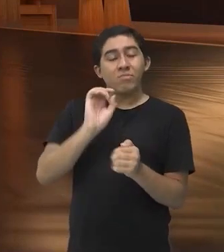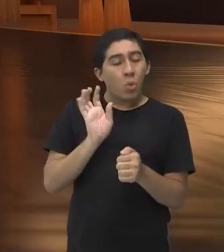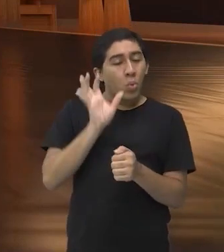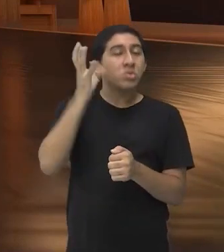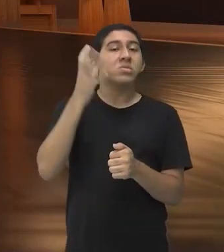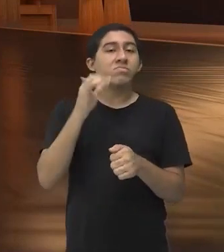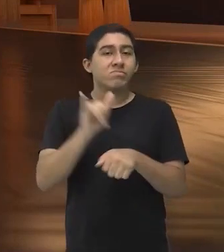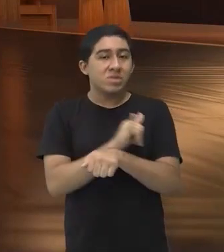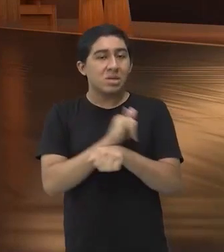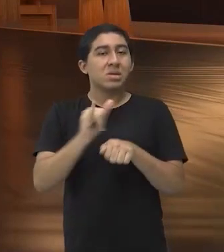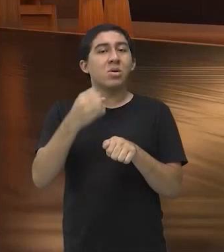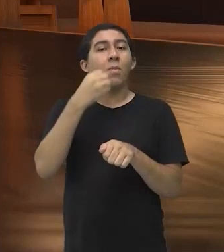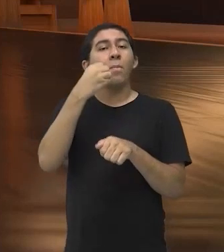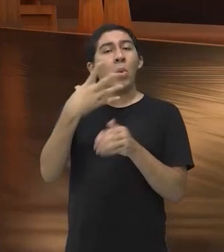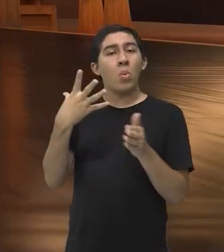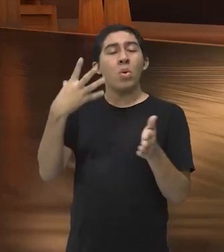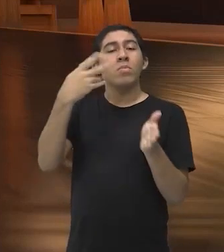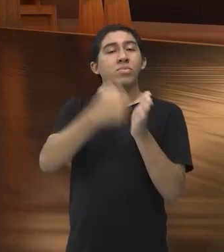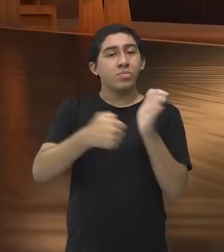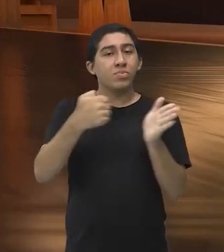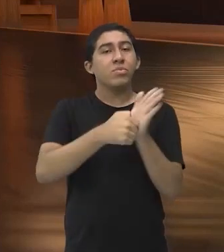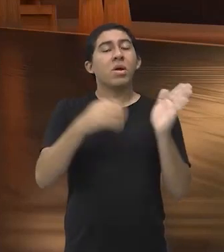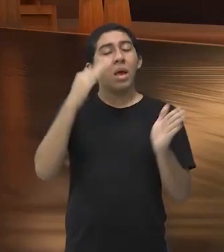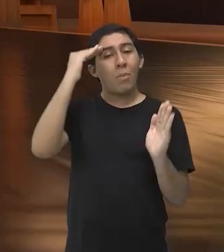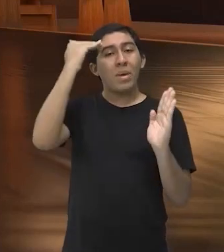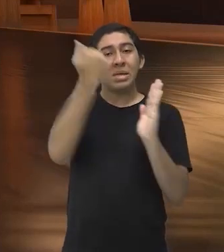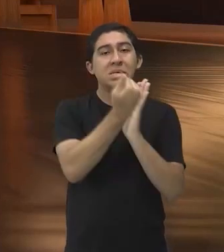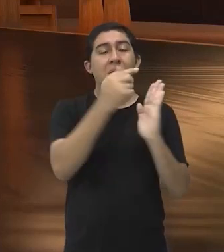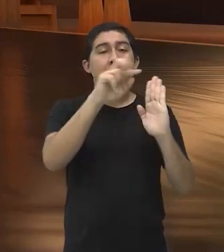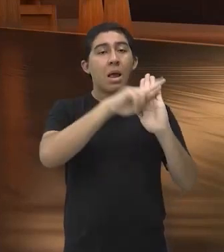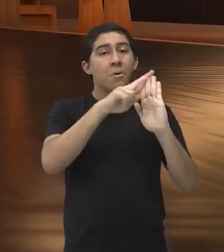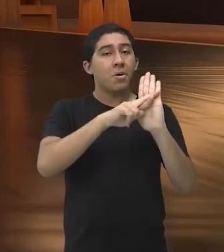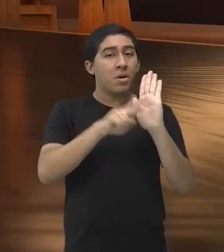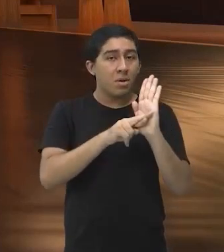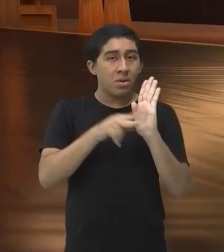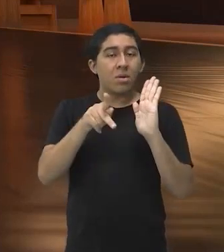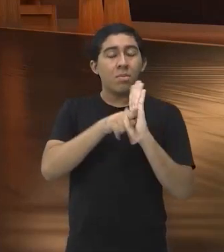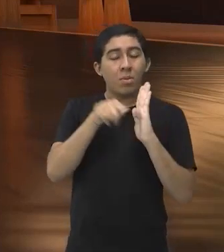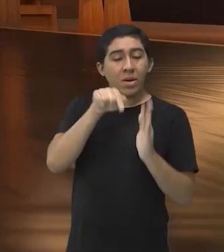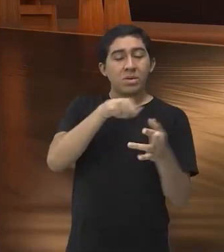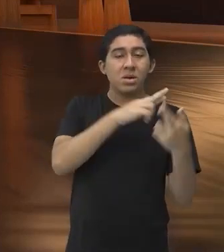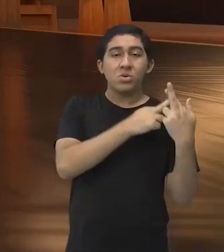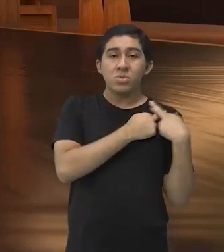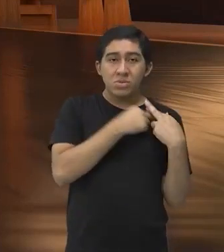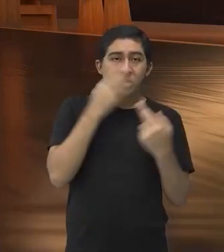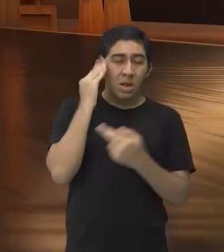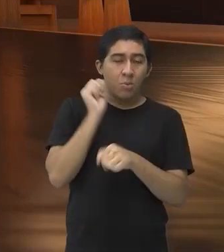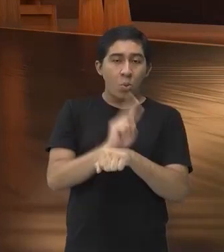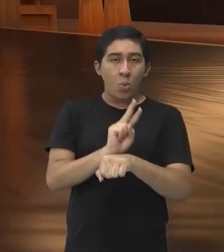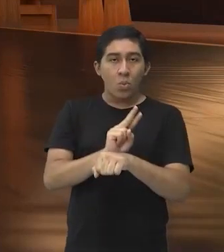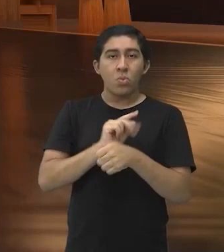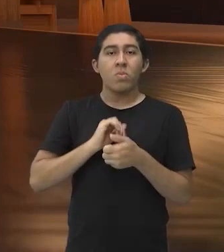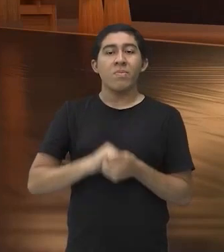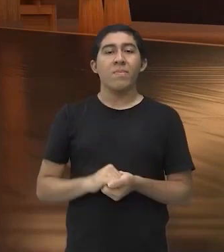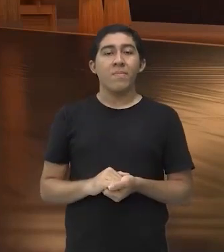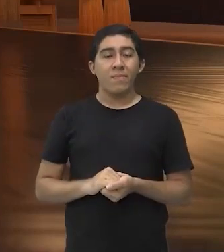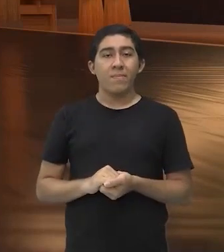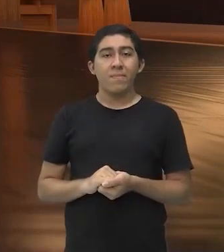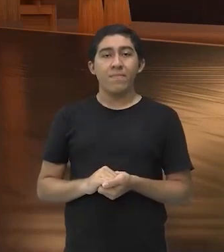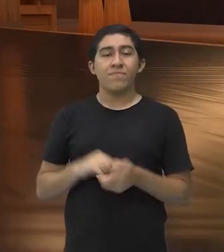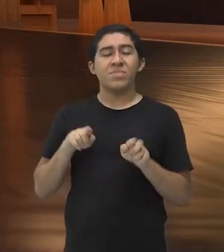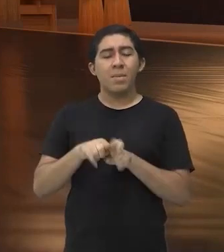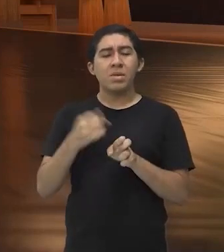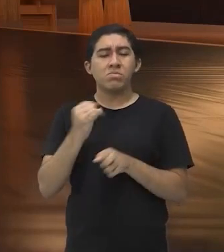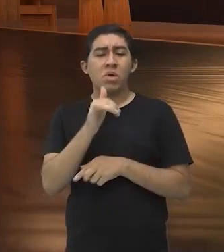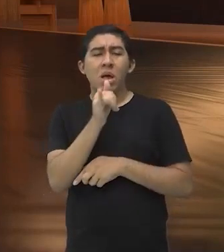um combate dentro das normas, dentro do que a arbitragem vai marcar, né? E aí, quando a gente fala em